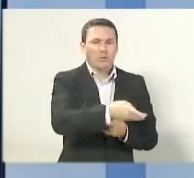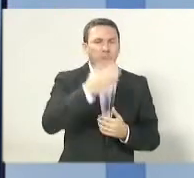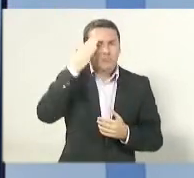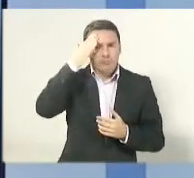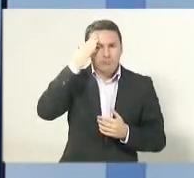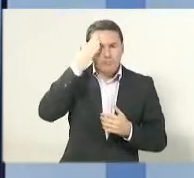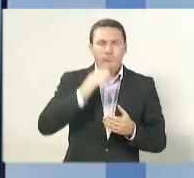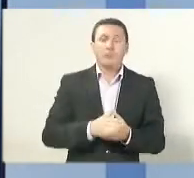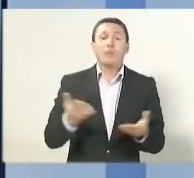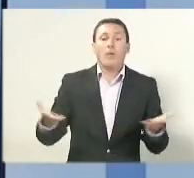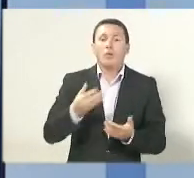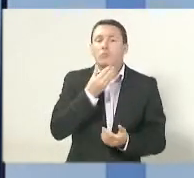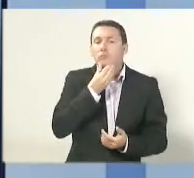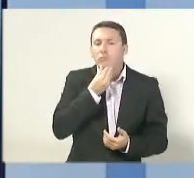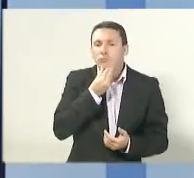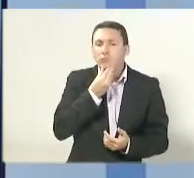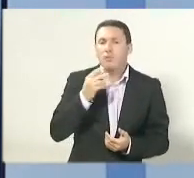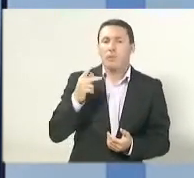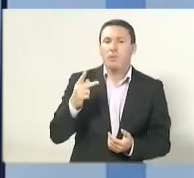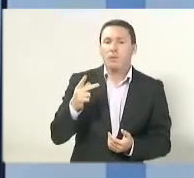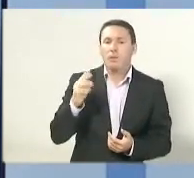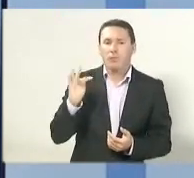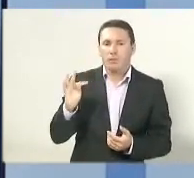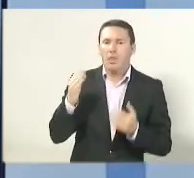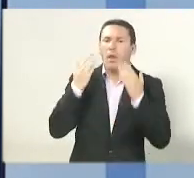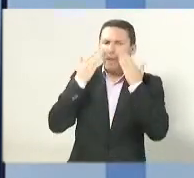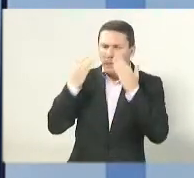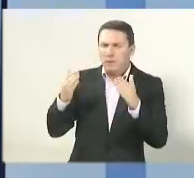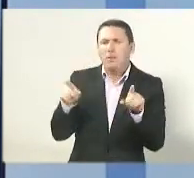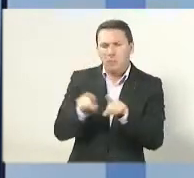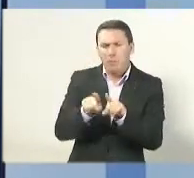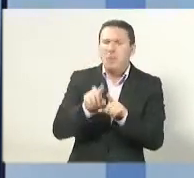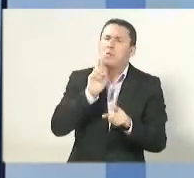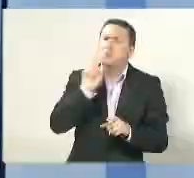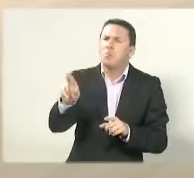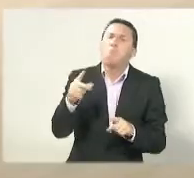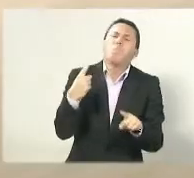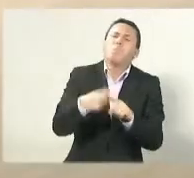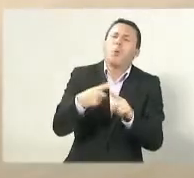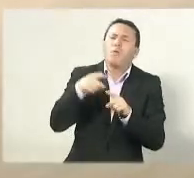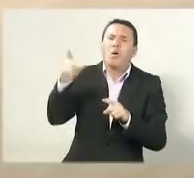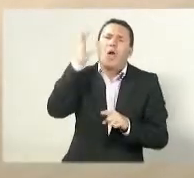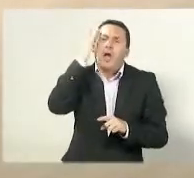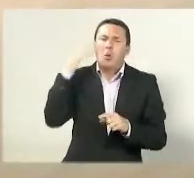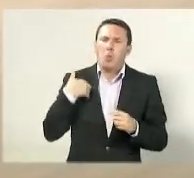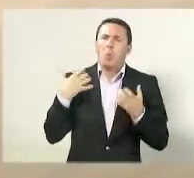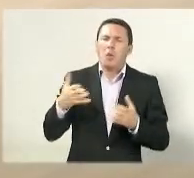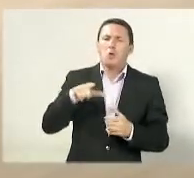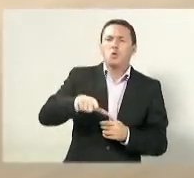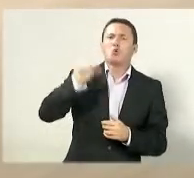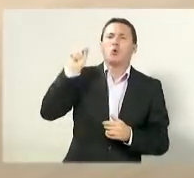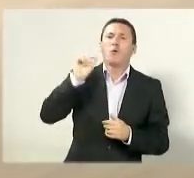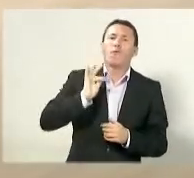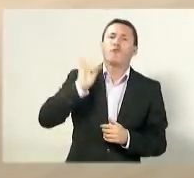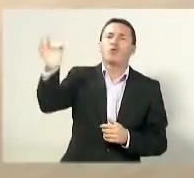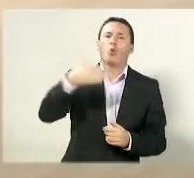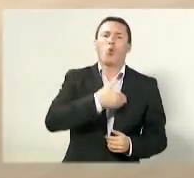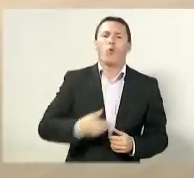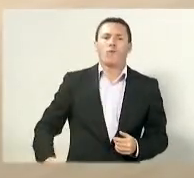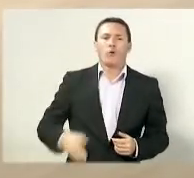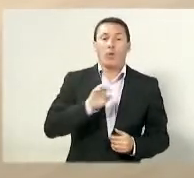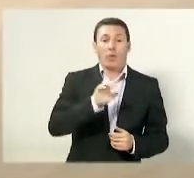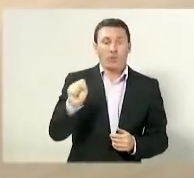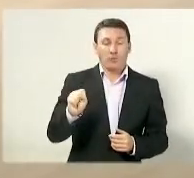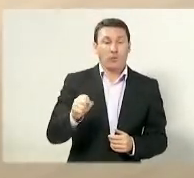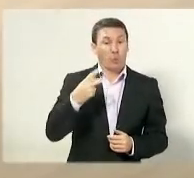a mesma pergunta. Por que o senhor merece ser o escolhido? Dois minutos. Boa noite, Torinho. Sucesso aí na condução. Boa noite,